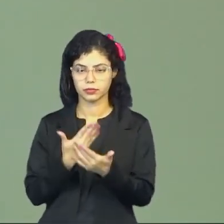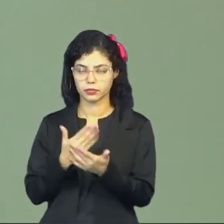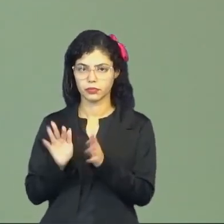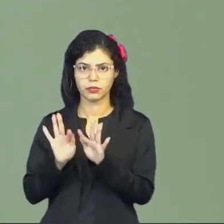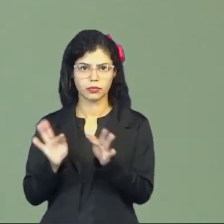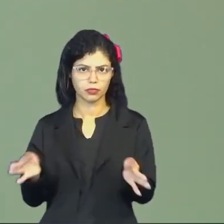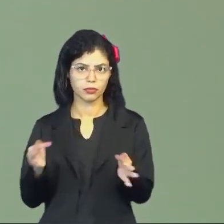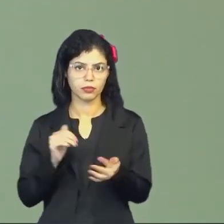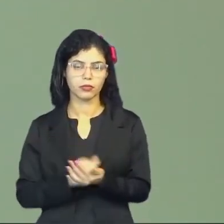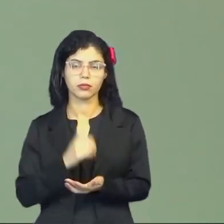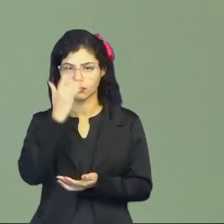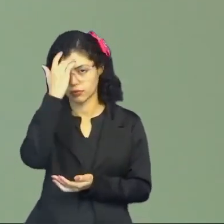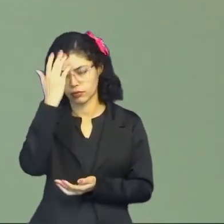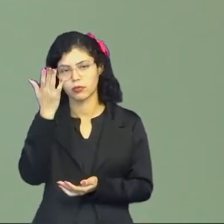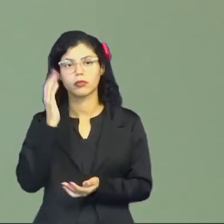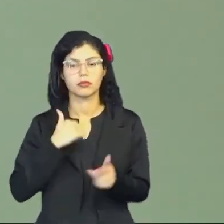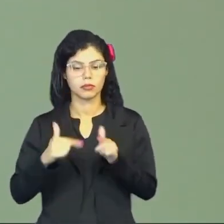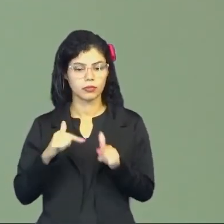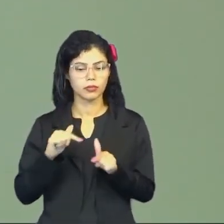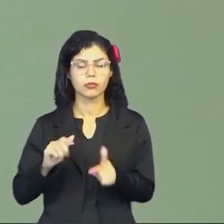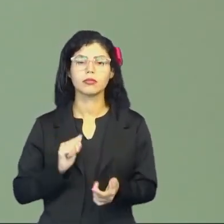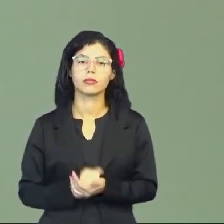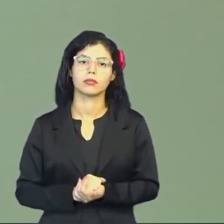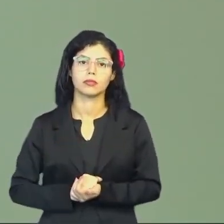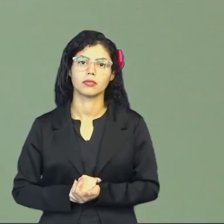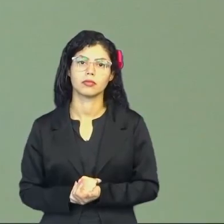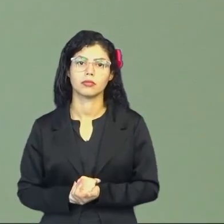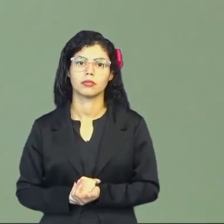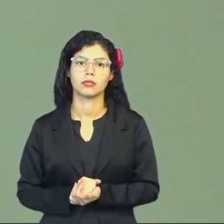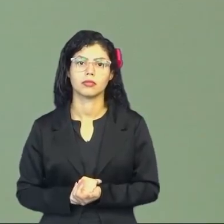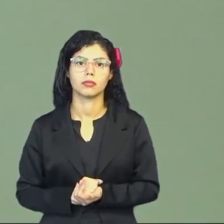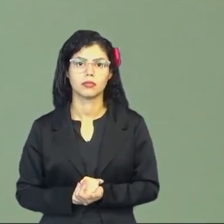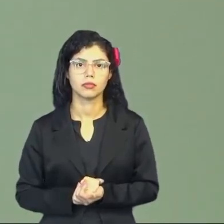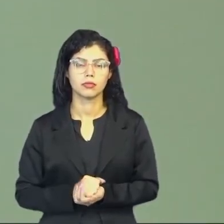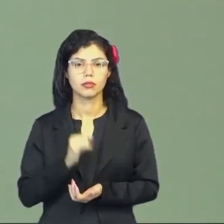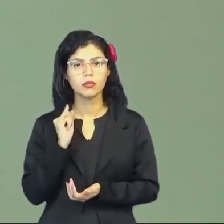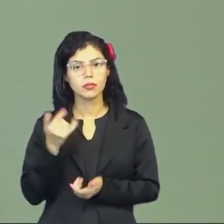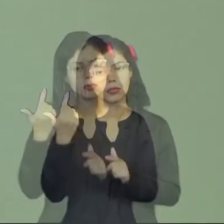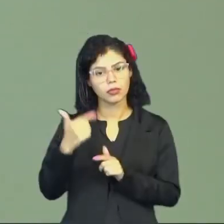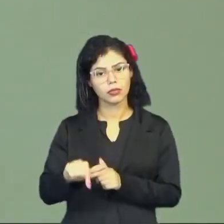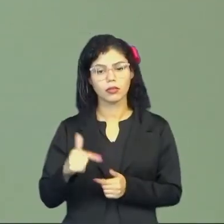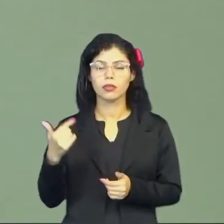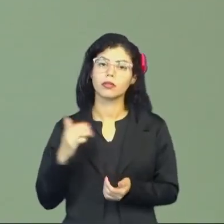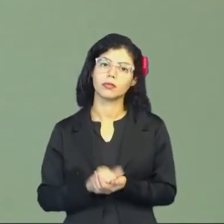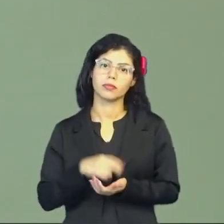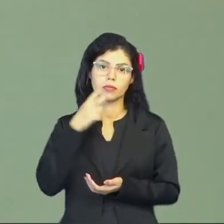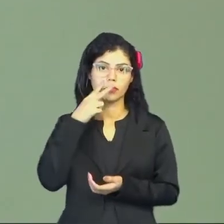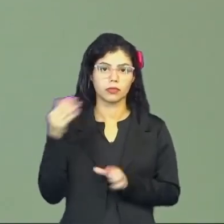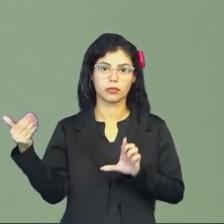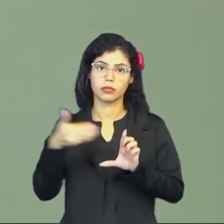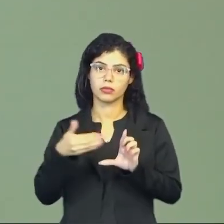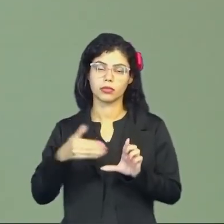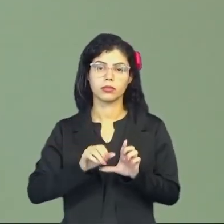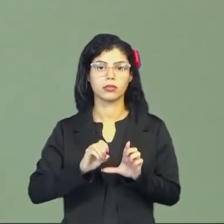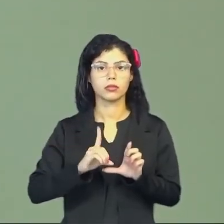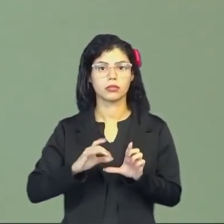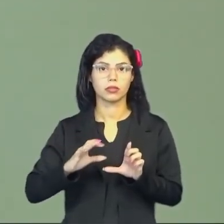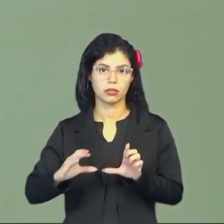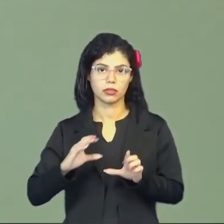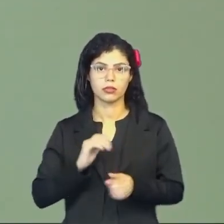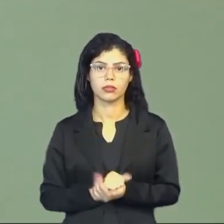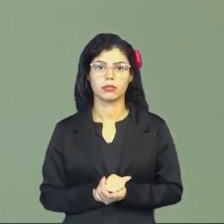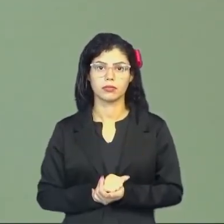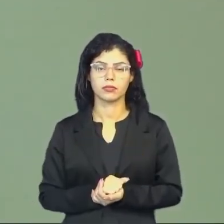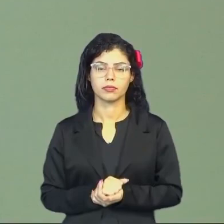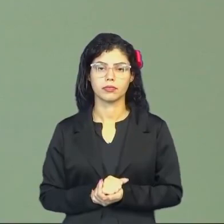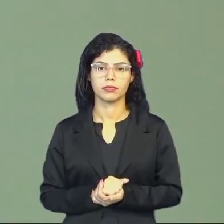simples e fácil de ser trabalhada. Se você quiser rever essa aula, acesse a plataforma Eduque.